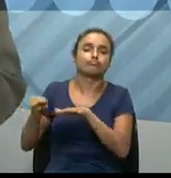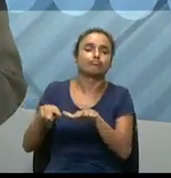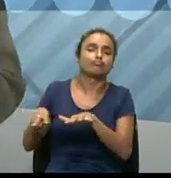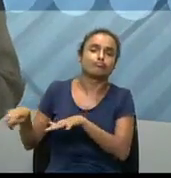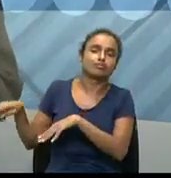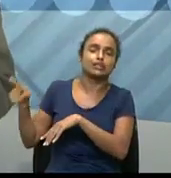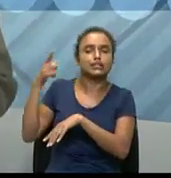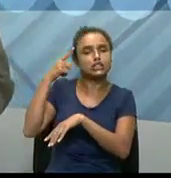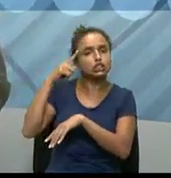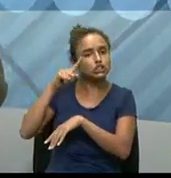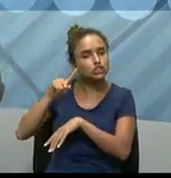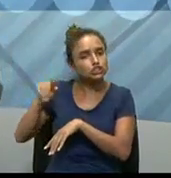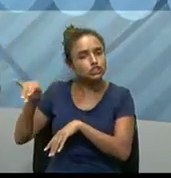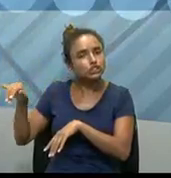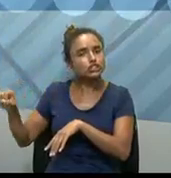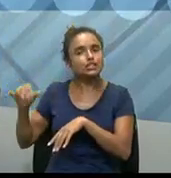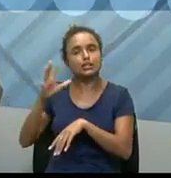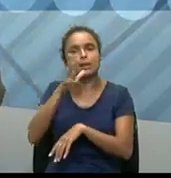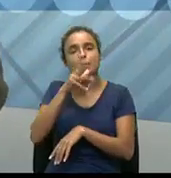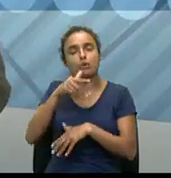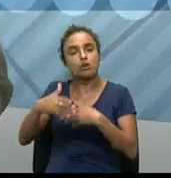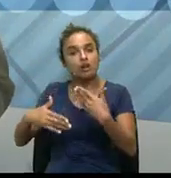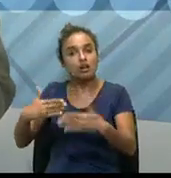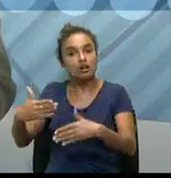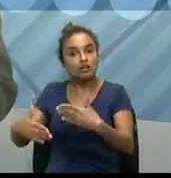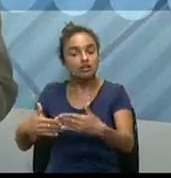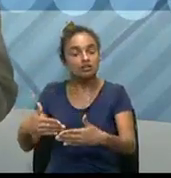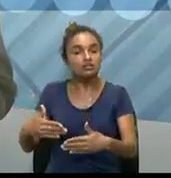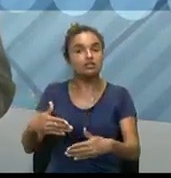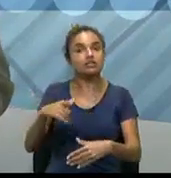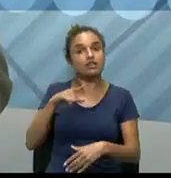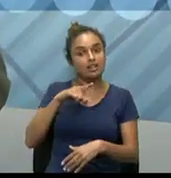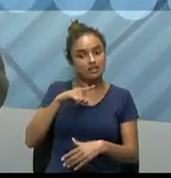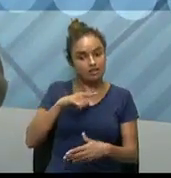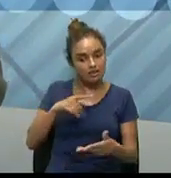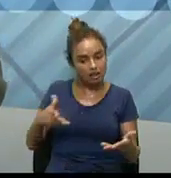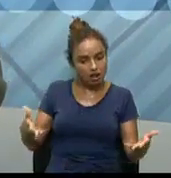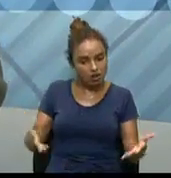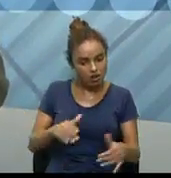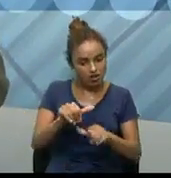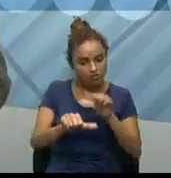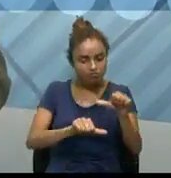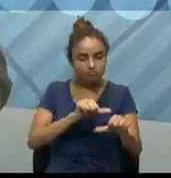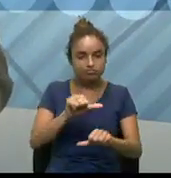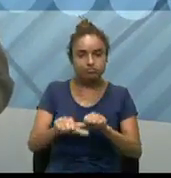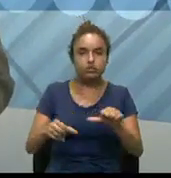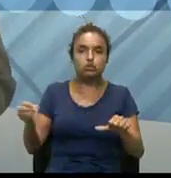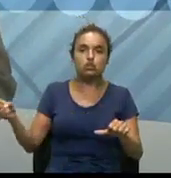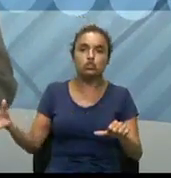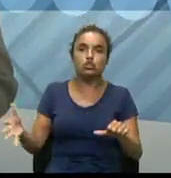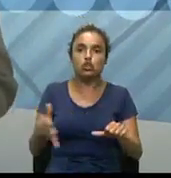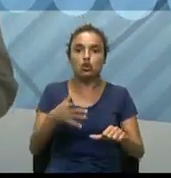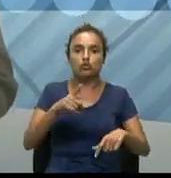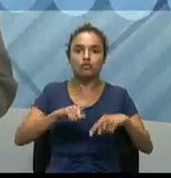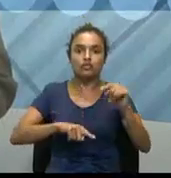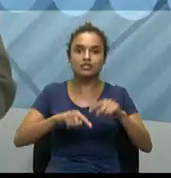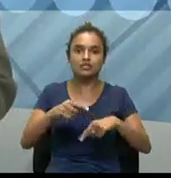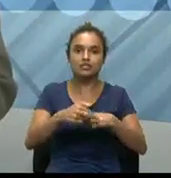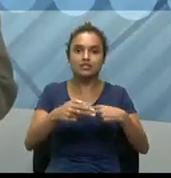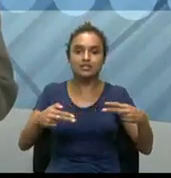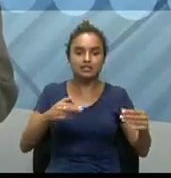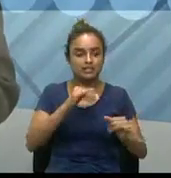e dos recursos digitais, houve toda uma transformação digital e com certeza